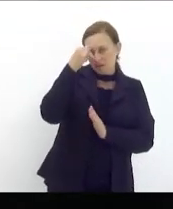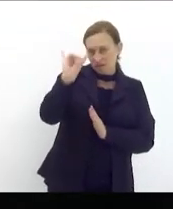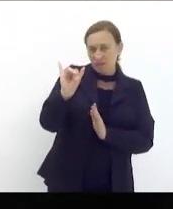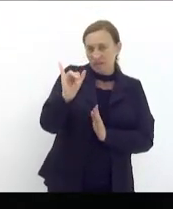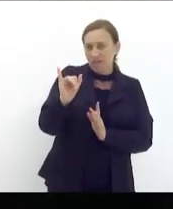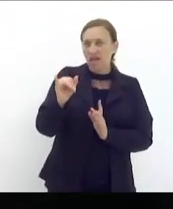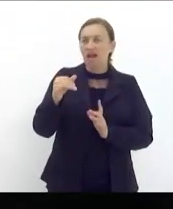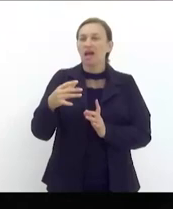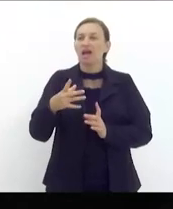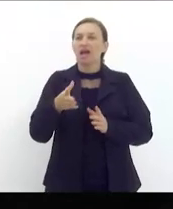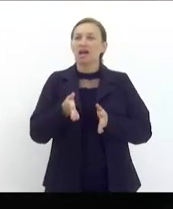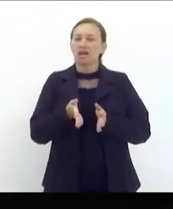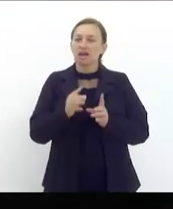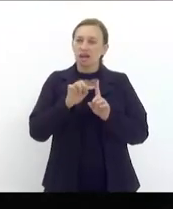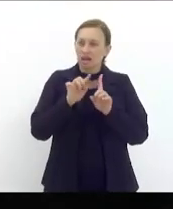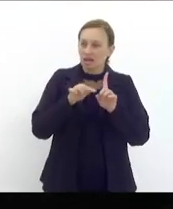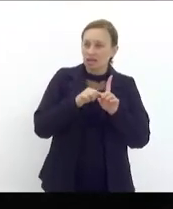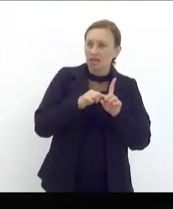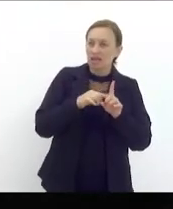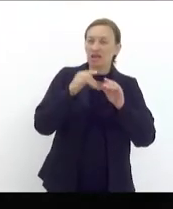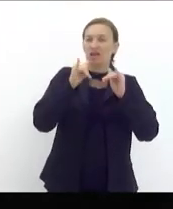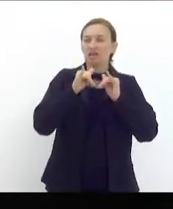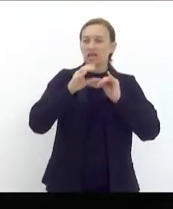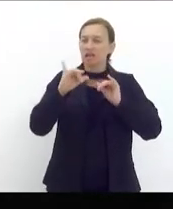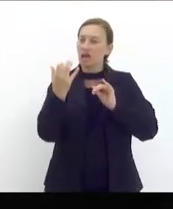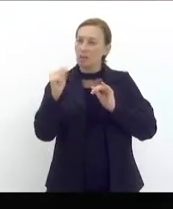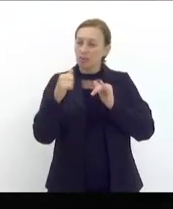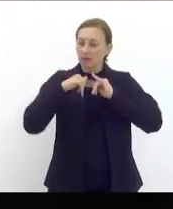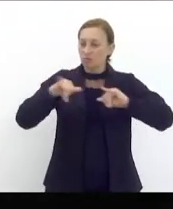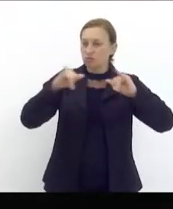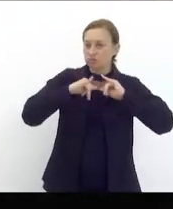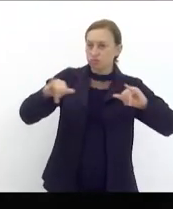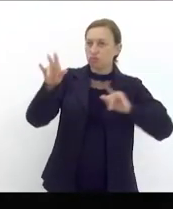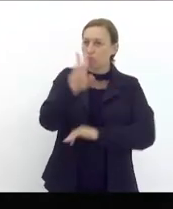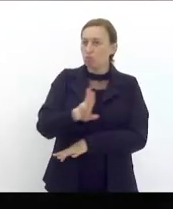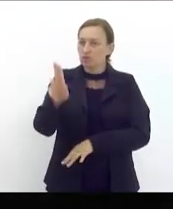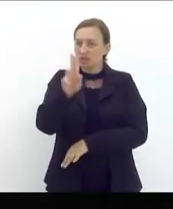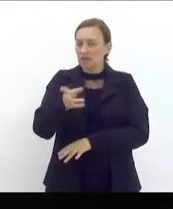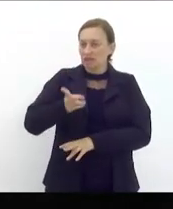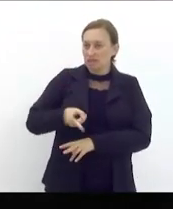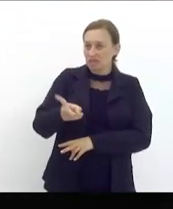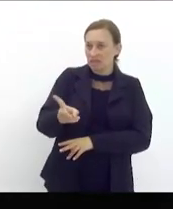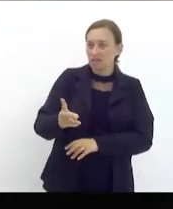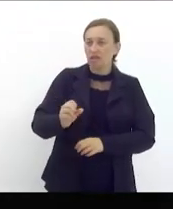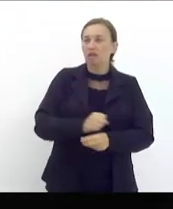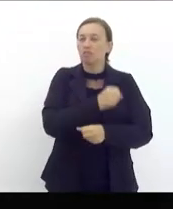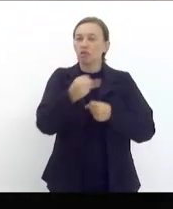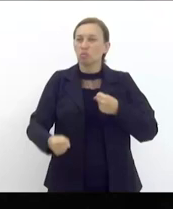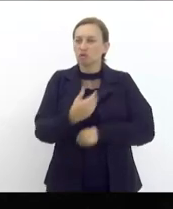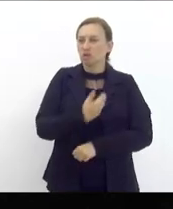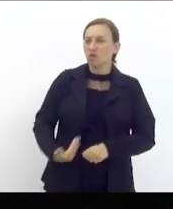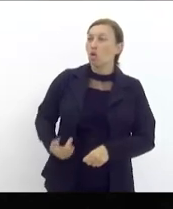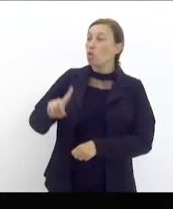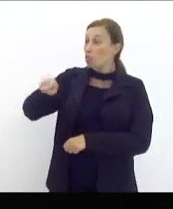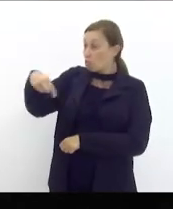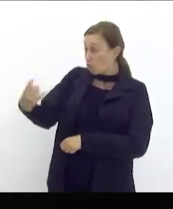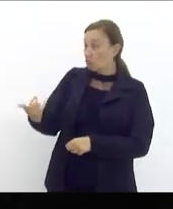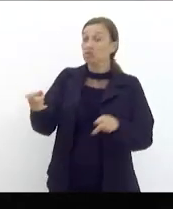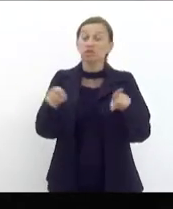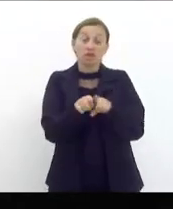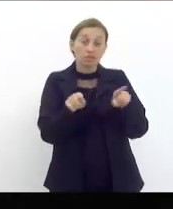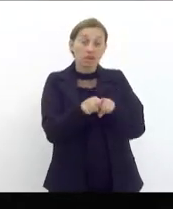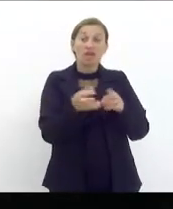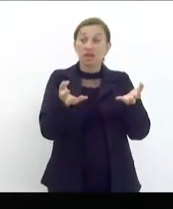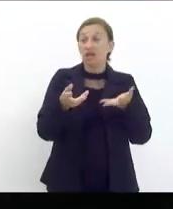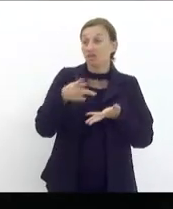que essas campanhas informativas sejam utilizadas de maneira frequente pelo poder público. Um outro elemento que eu queria trazer